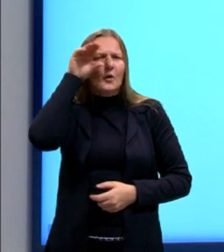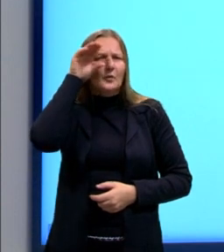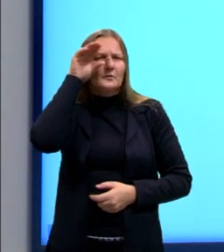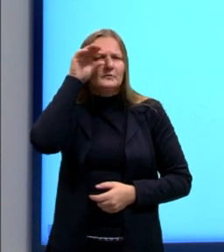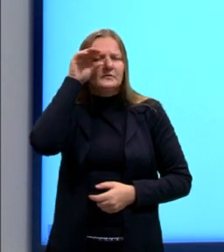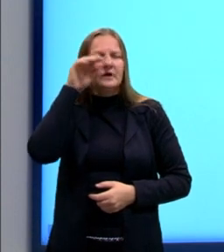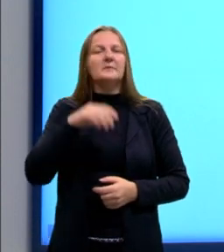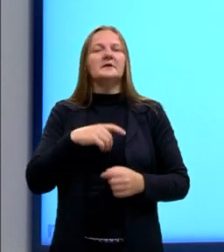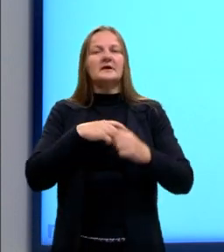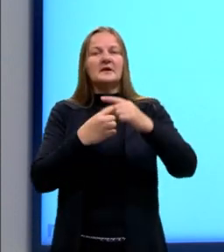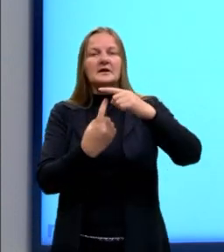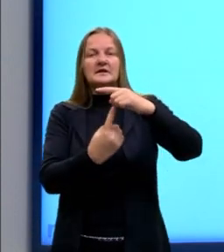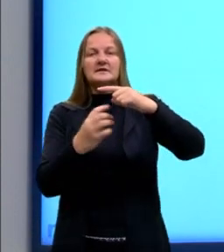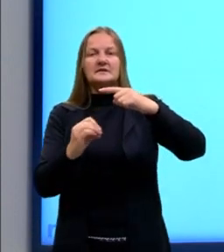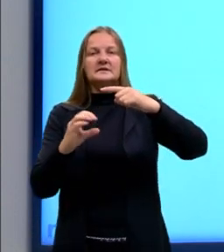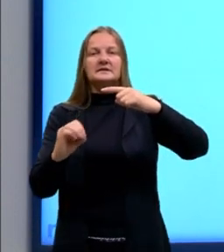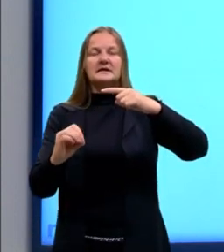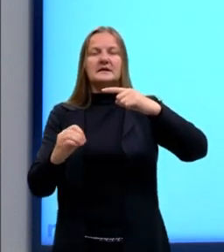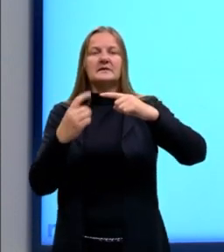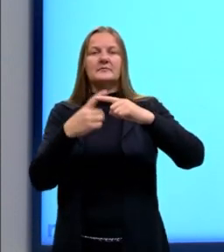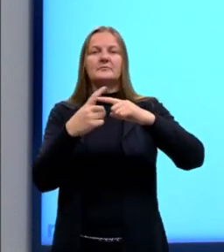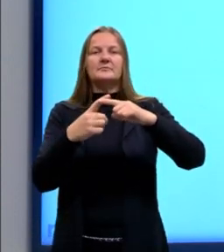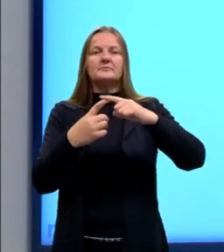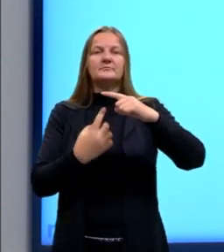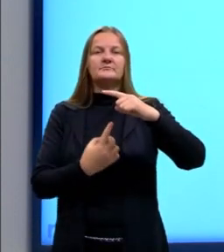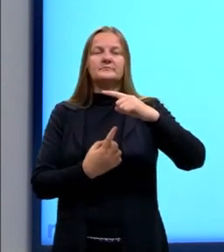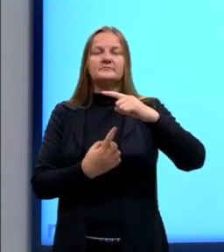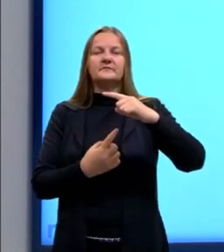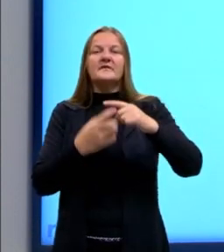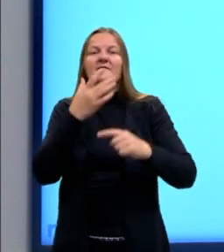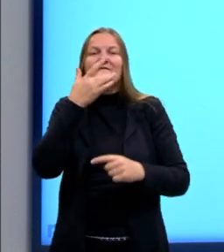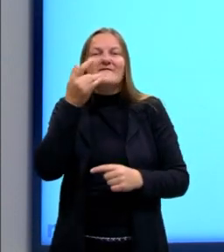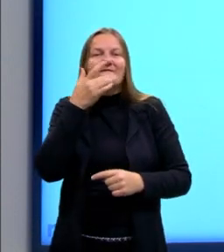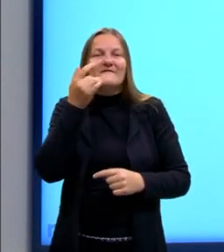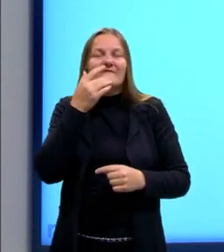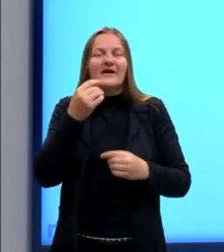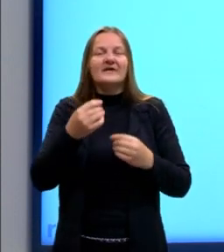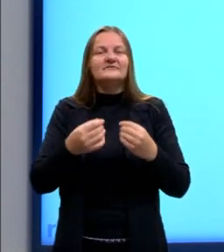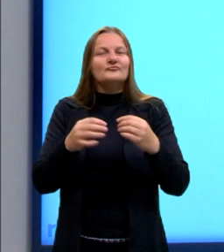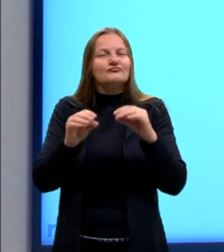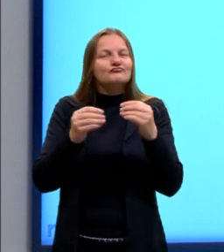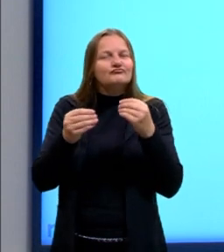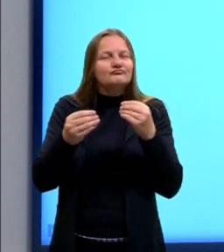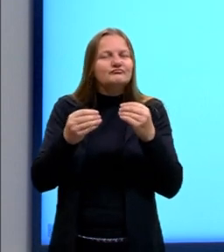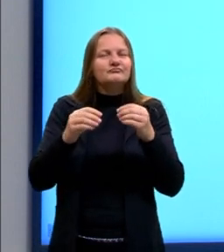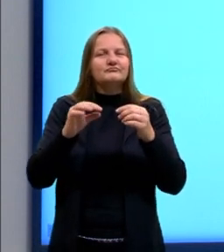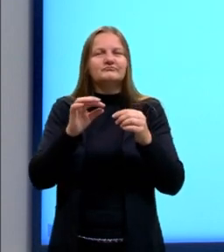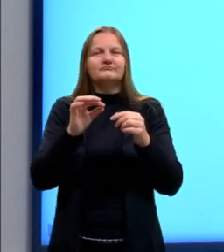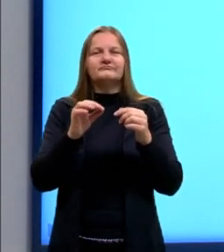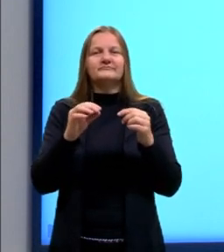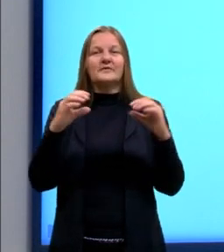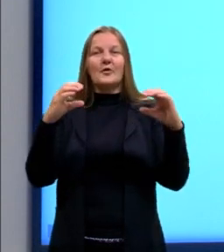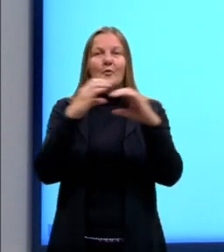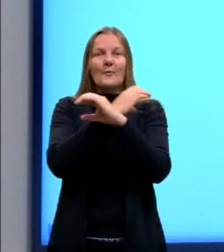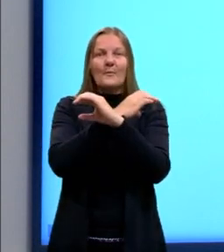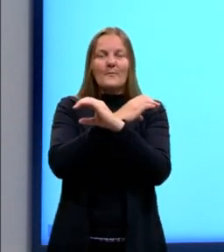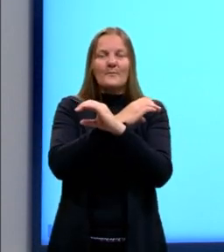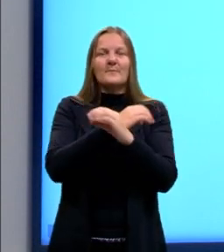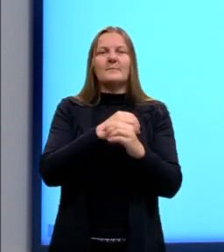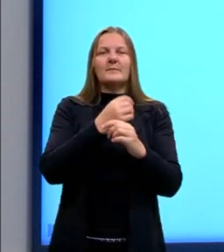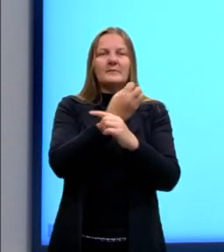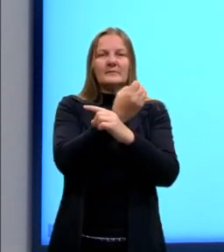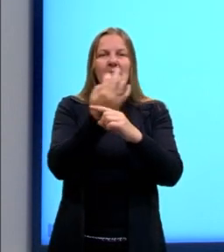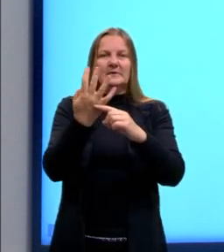deixei o denominador 100. Porque o denominador 100, ele é fácil de trabalhar. Depois que eu tenho o valor inteiro no